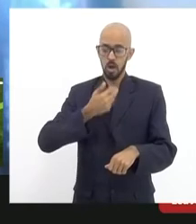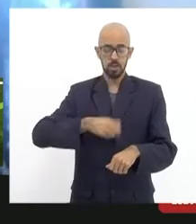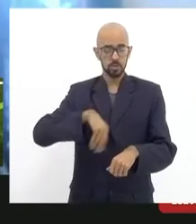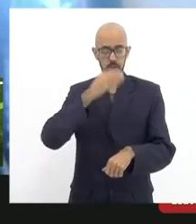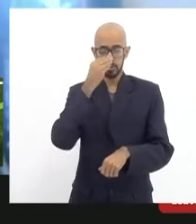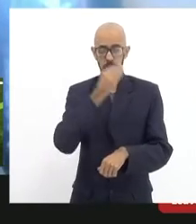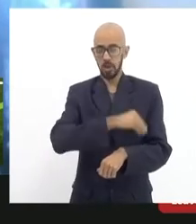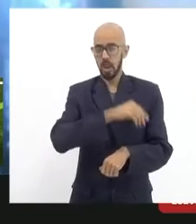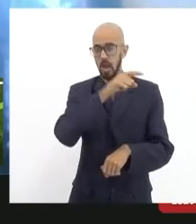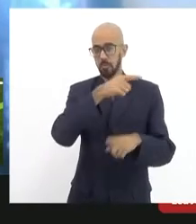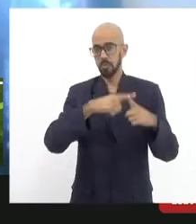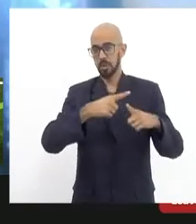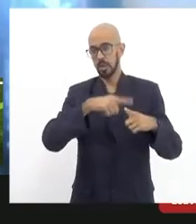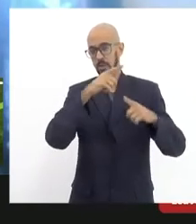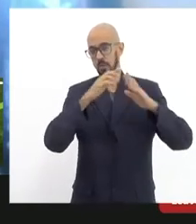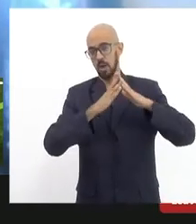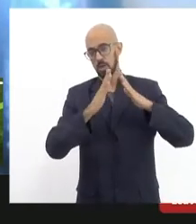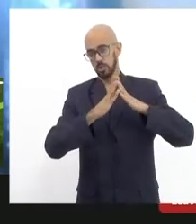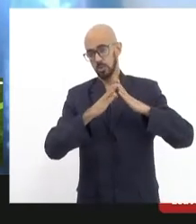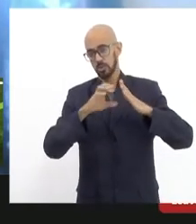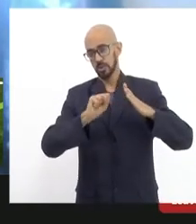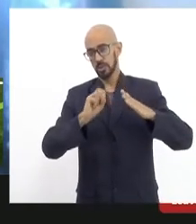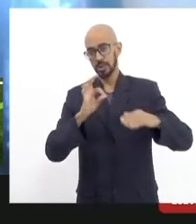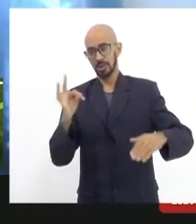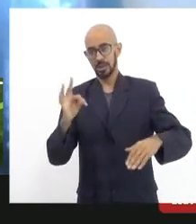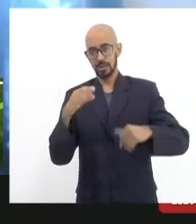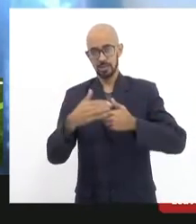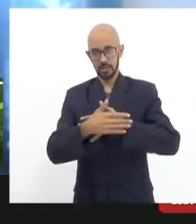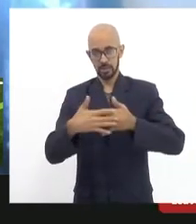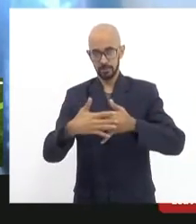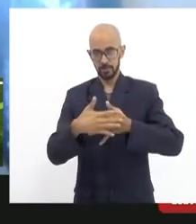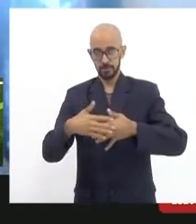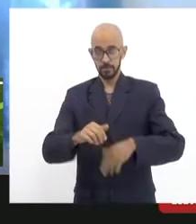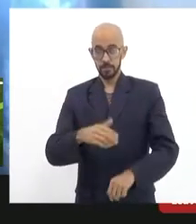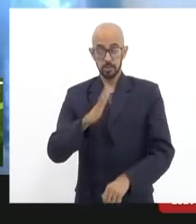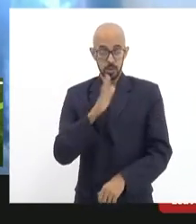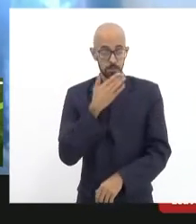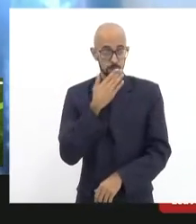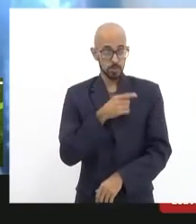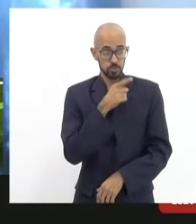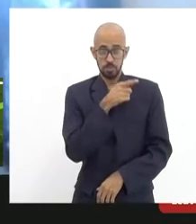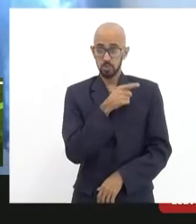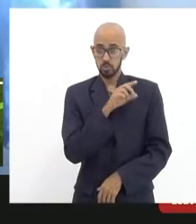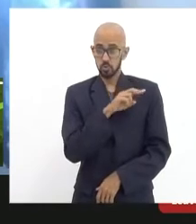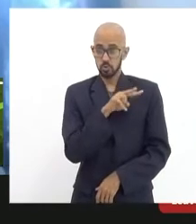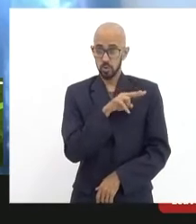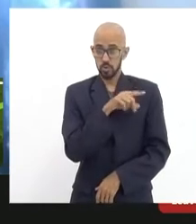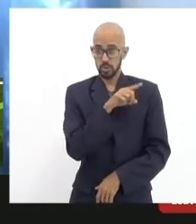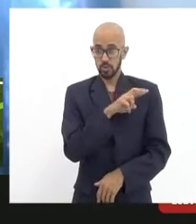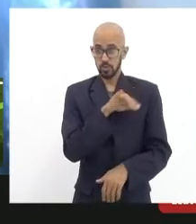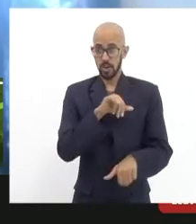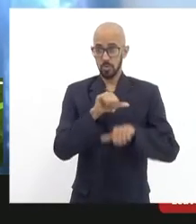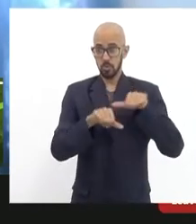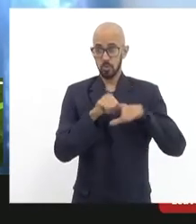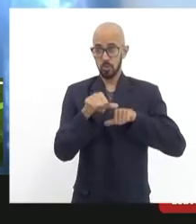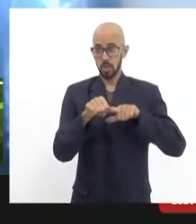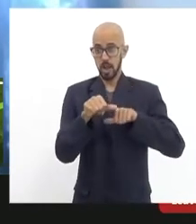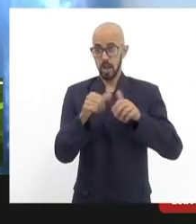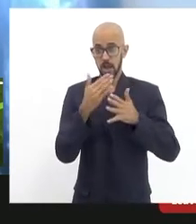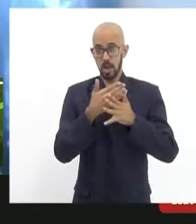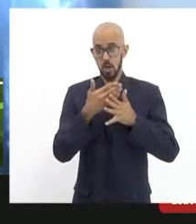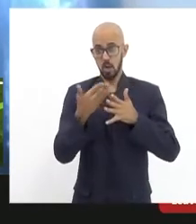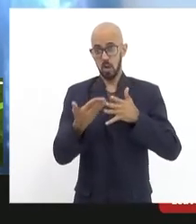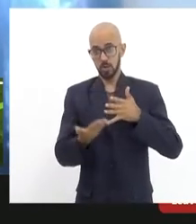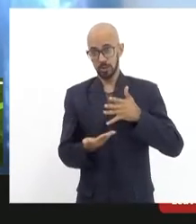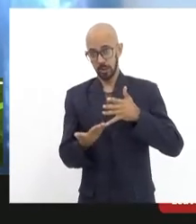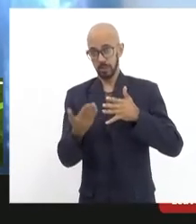essas lutas eu só peço eu já pedi para a Jandira e para o Chico que a gente vai mudar a ordem para ouvi-los agora eu só peço